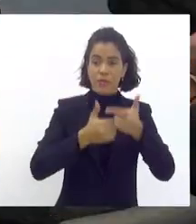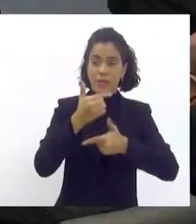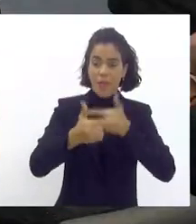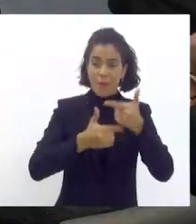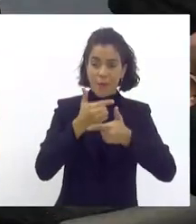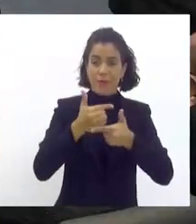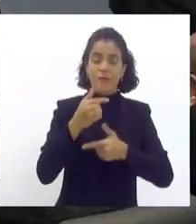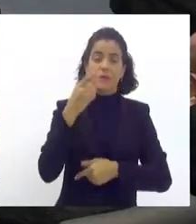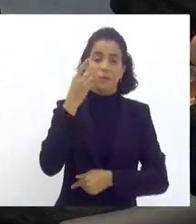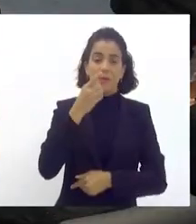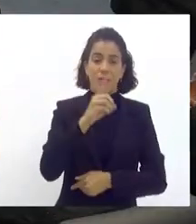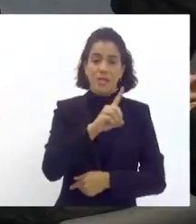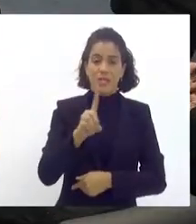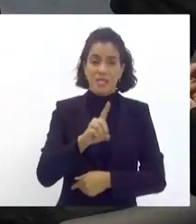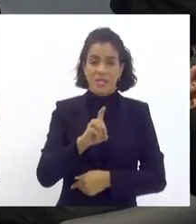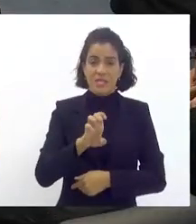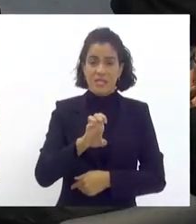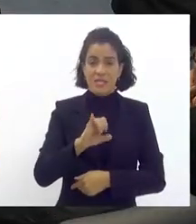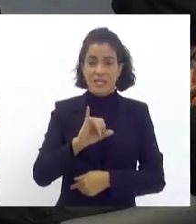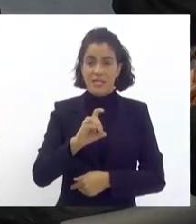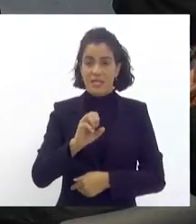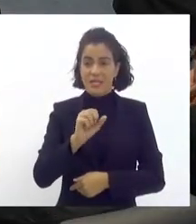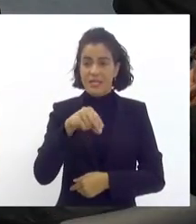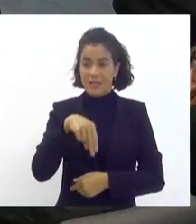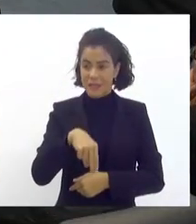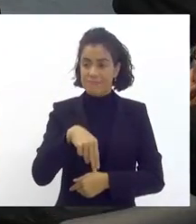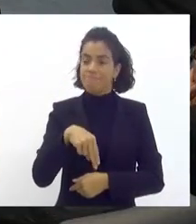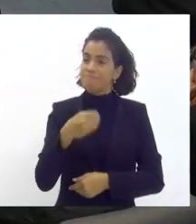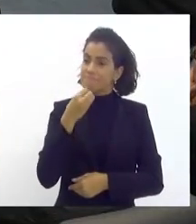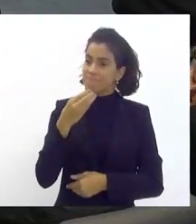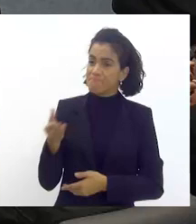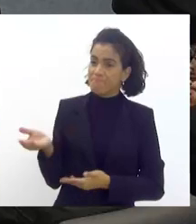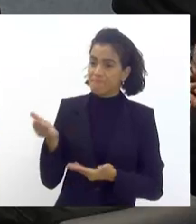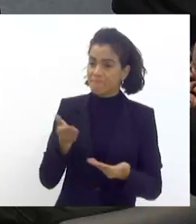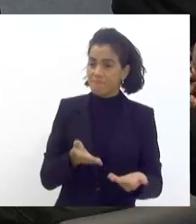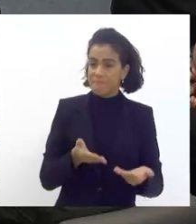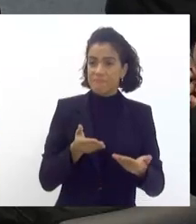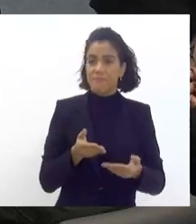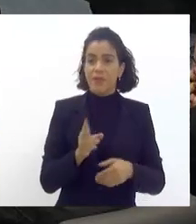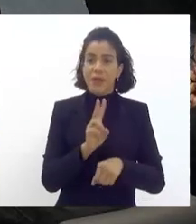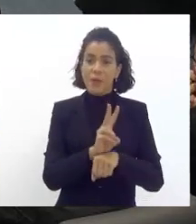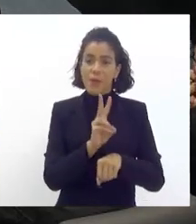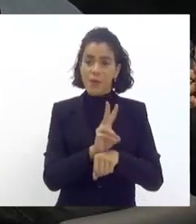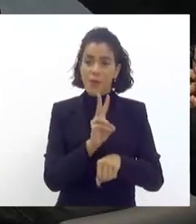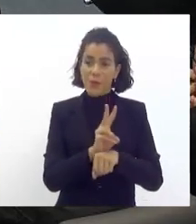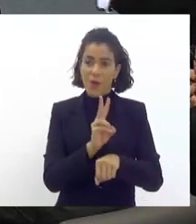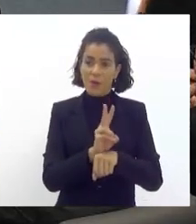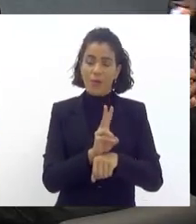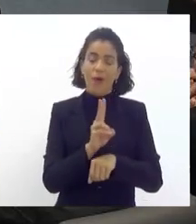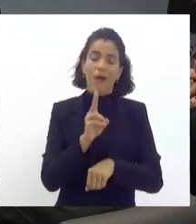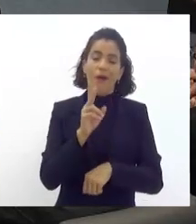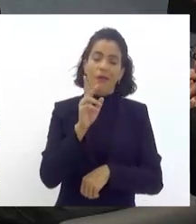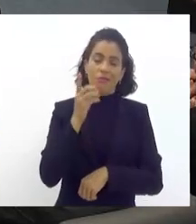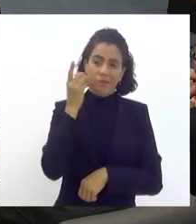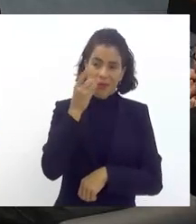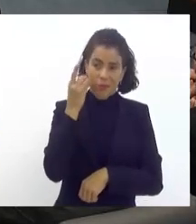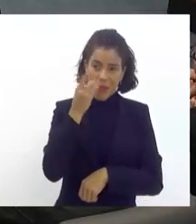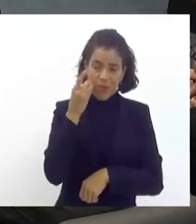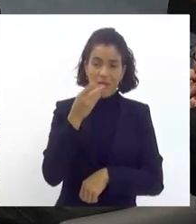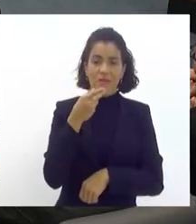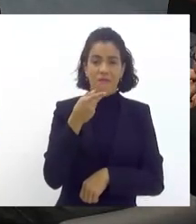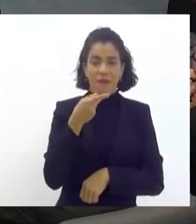deputado Azeidan você é muito bem vindo eu só pedir presidente enquanto a deputada Azeidan fala que a gente pudesse